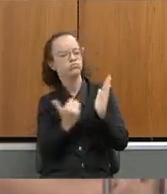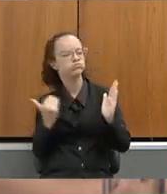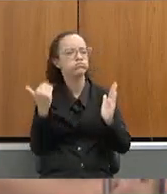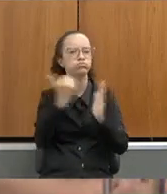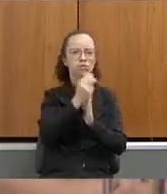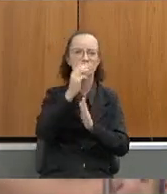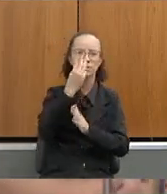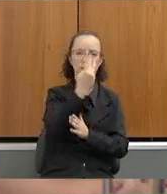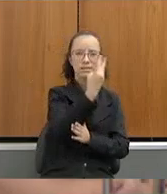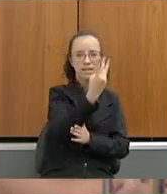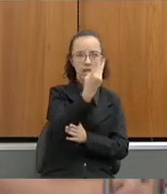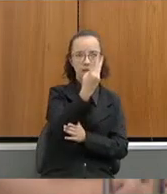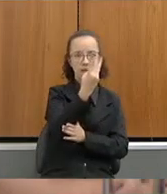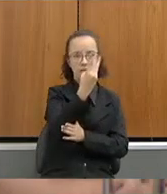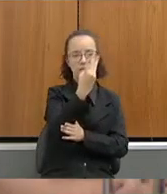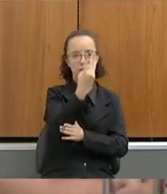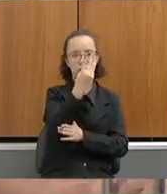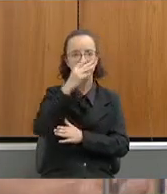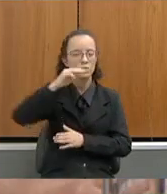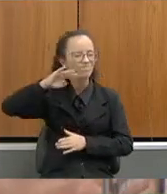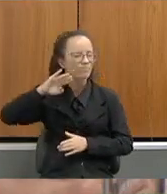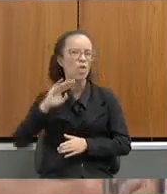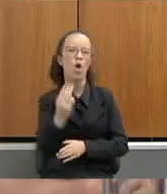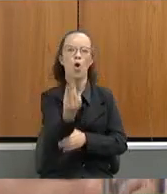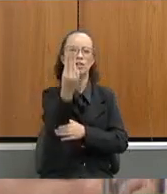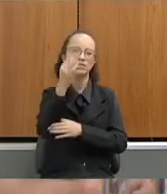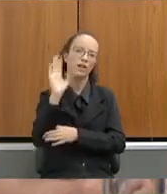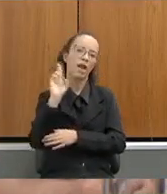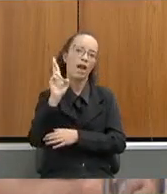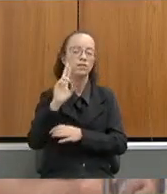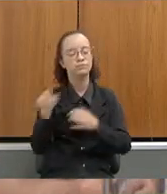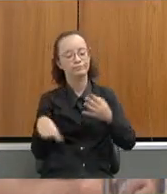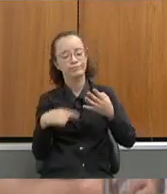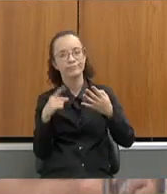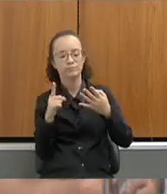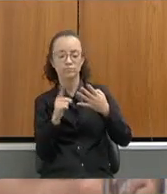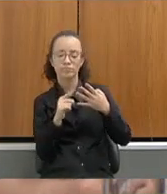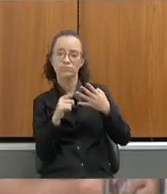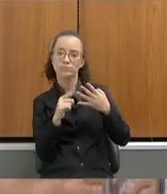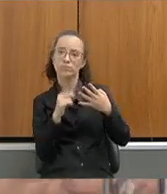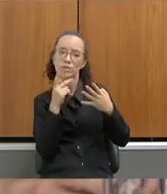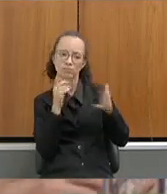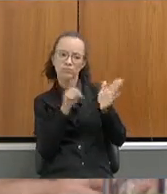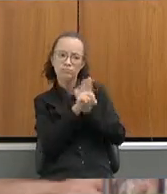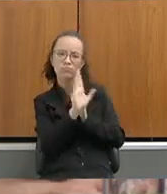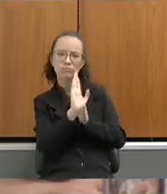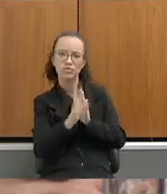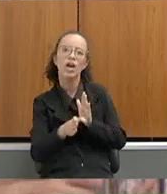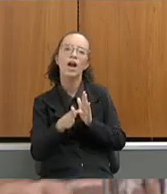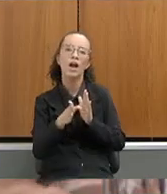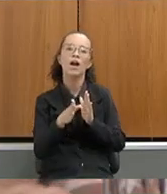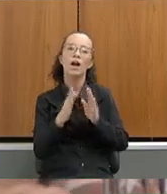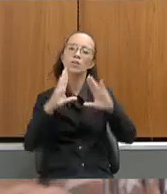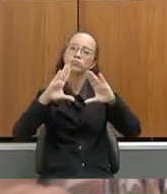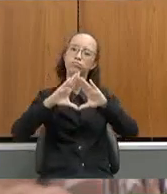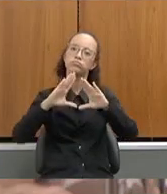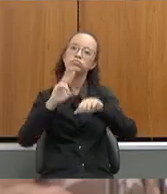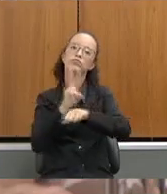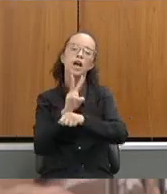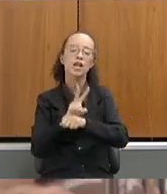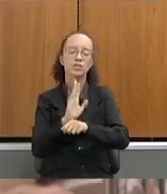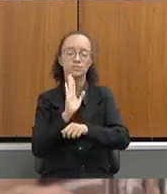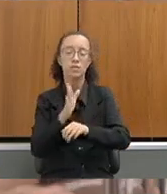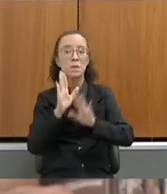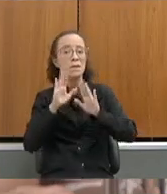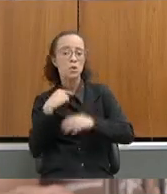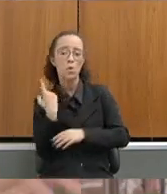de R$,5 bilhões. A terceira questão, eu já fiz essa pergunta em outras assembleias fiscaliza, mas nós